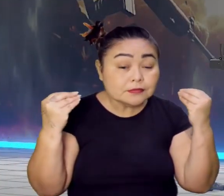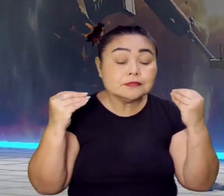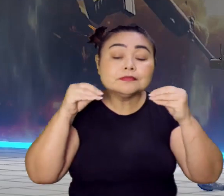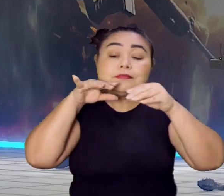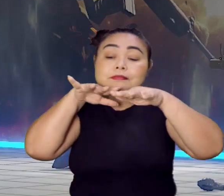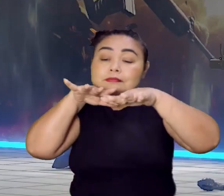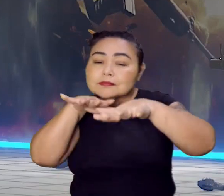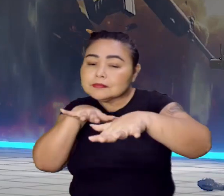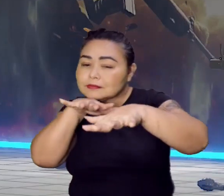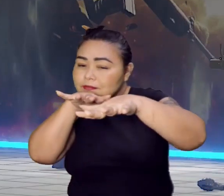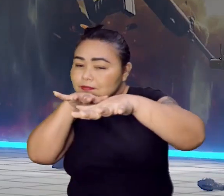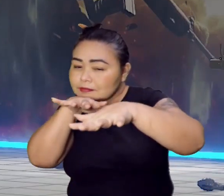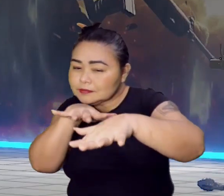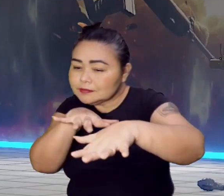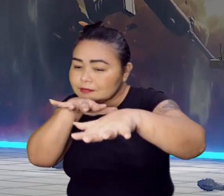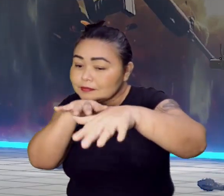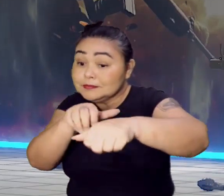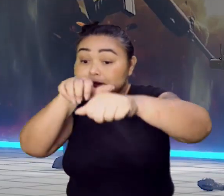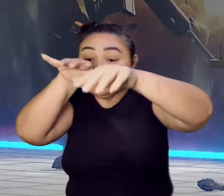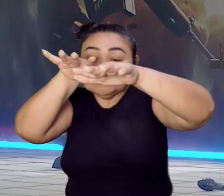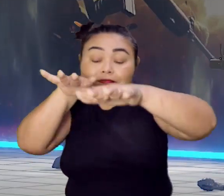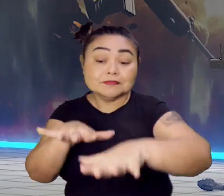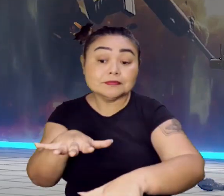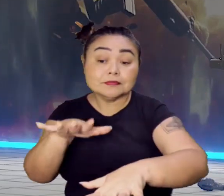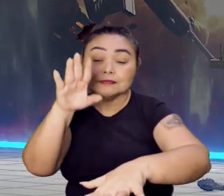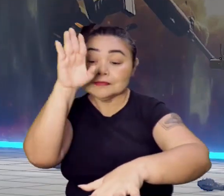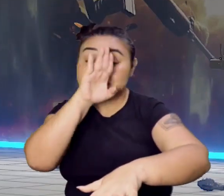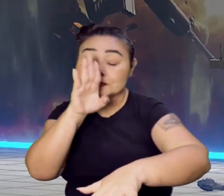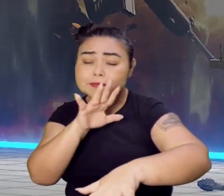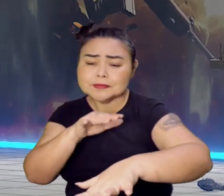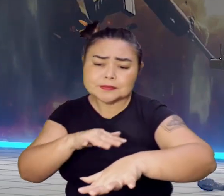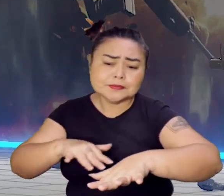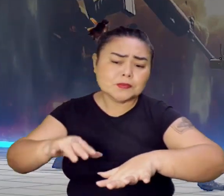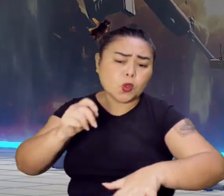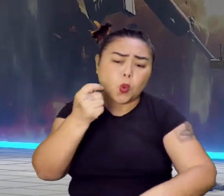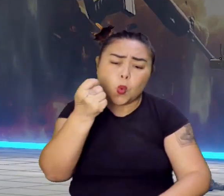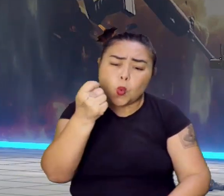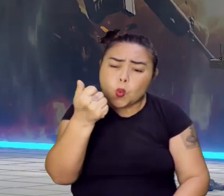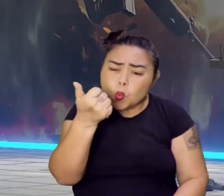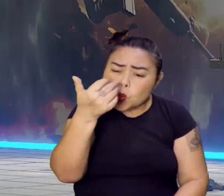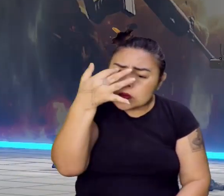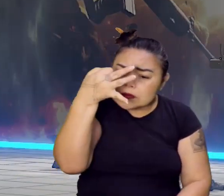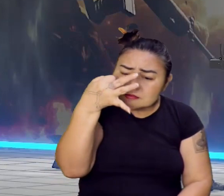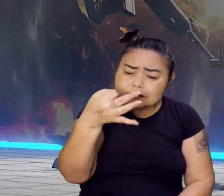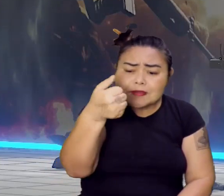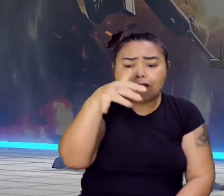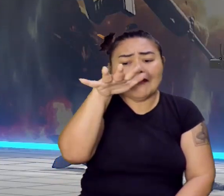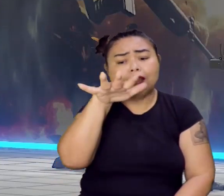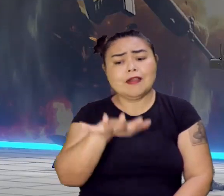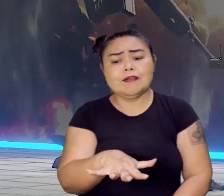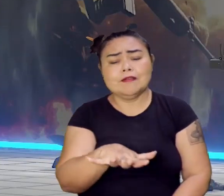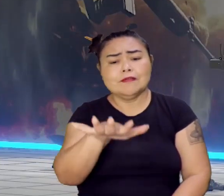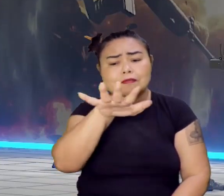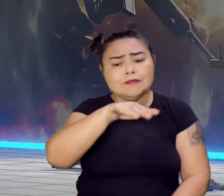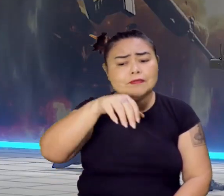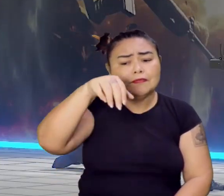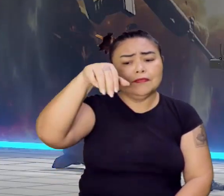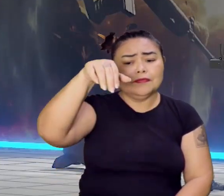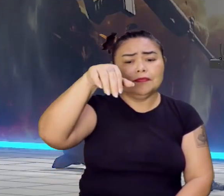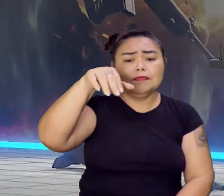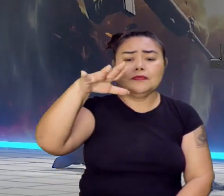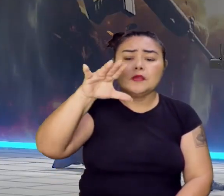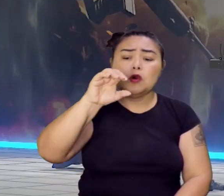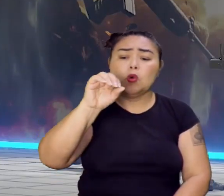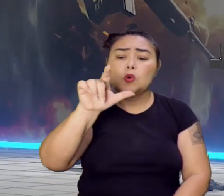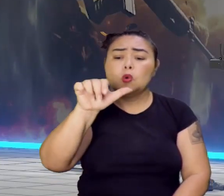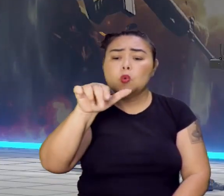holandesa se consolidou no Brasil e quase dá certo de eles ficarem ali naquela região onde tem Olinda, ali na